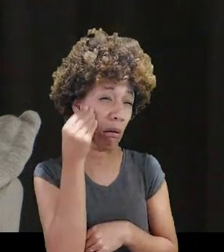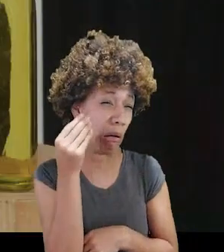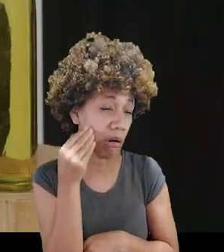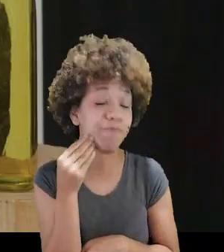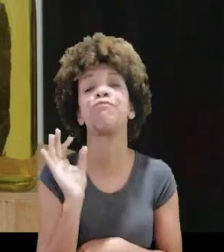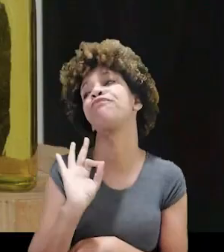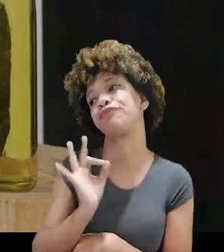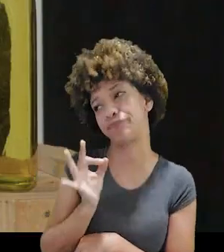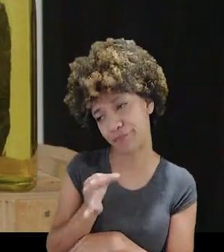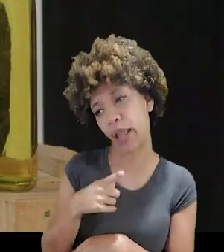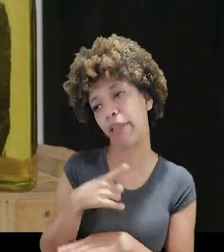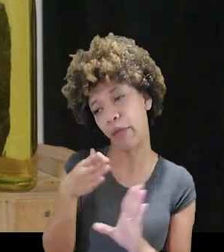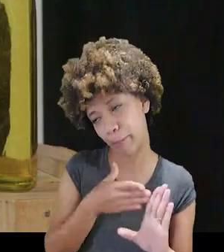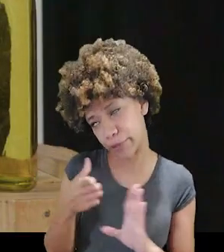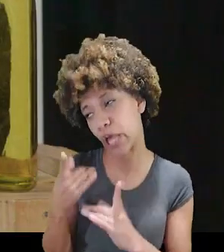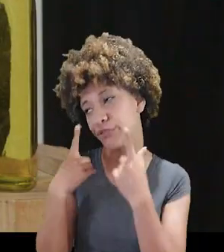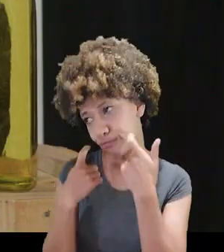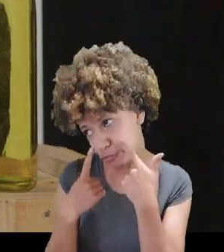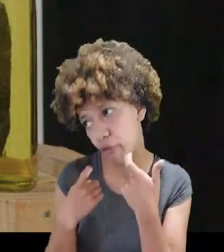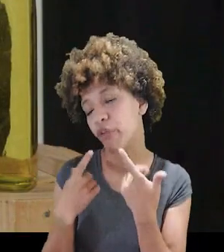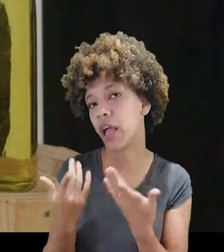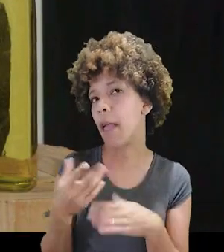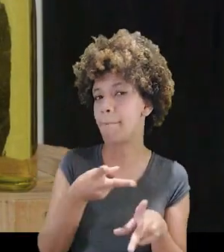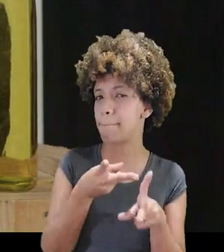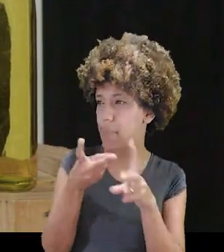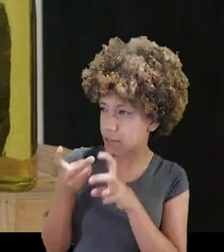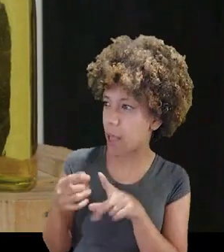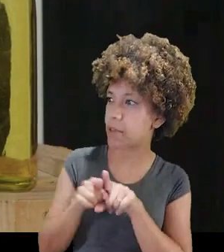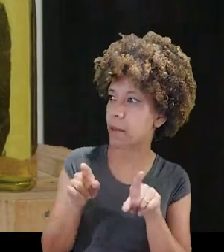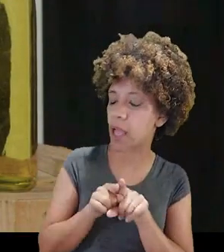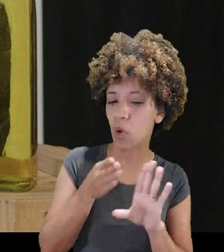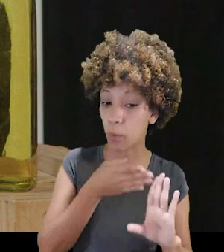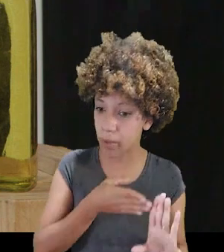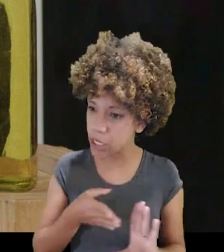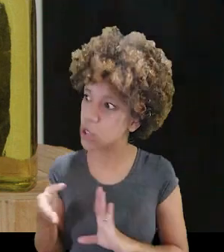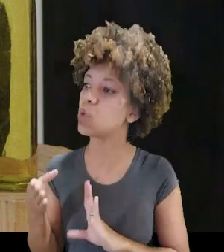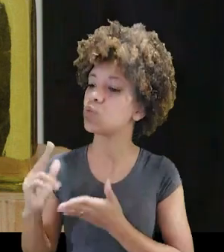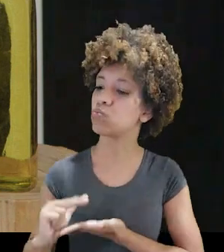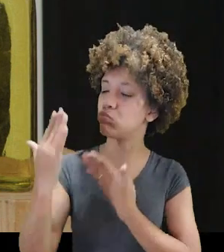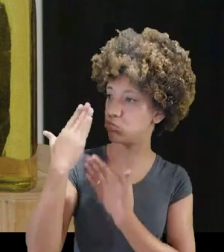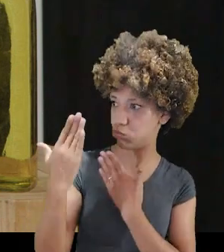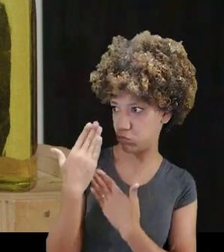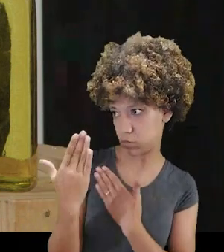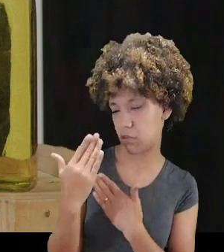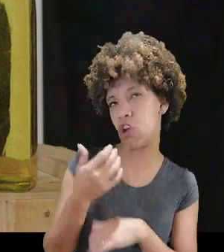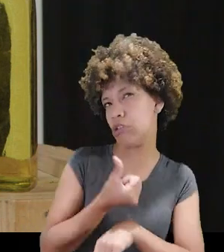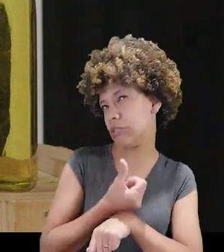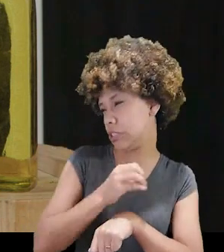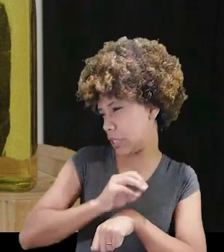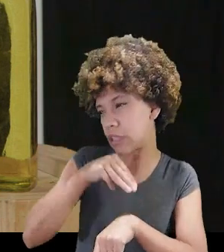Exatamente. Tem o processo. A gente percebe muito que no decorrer do processo de